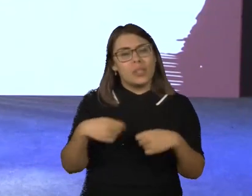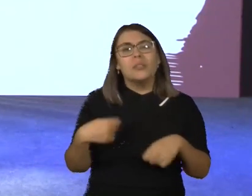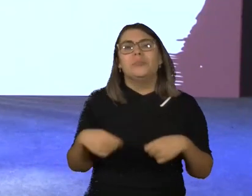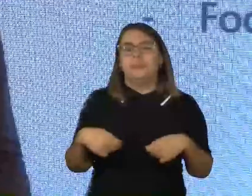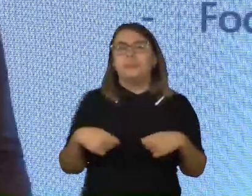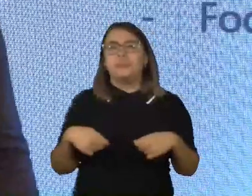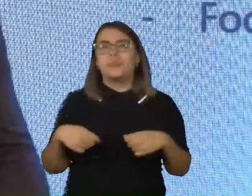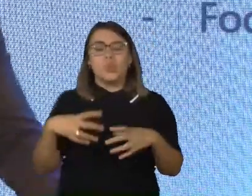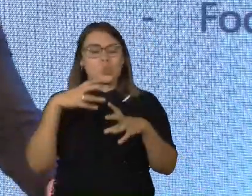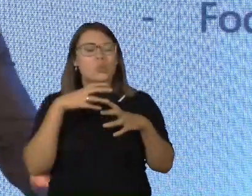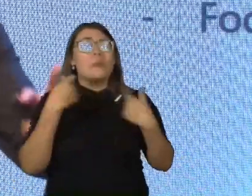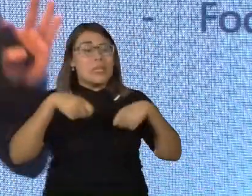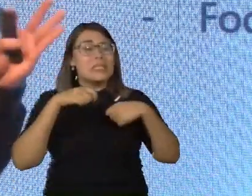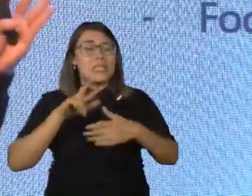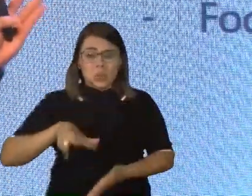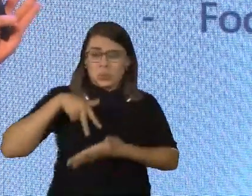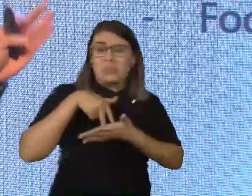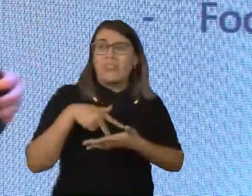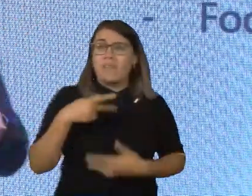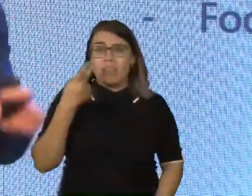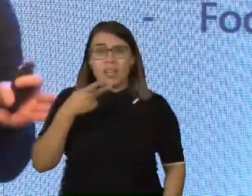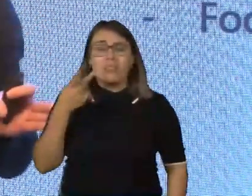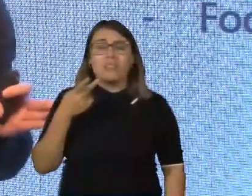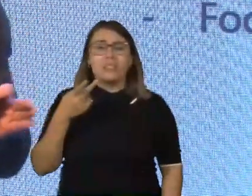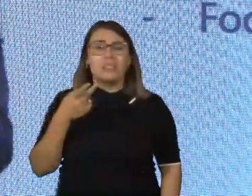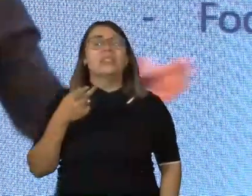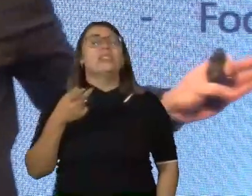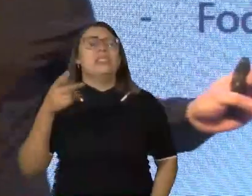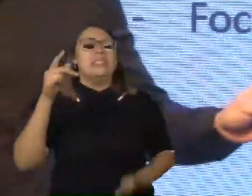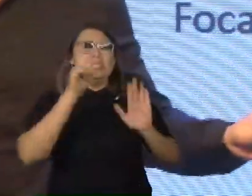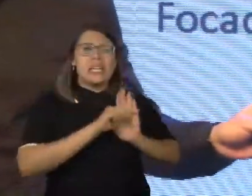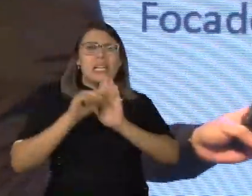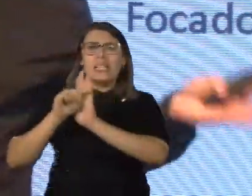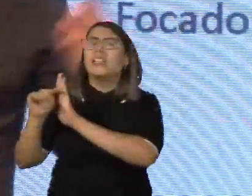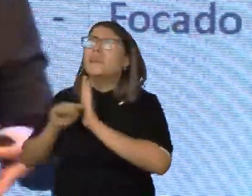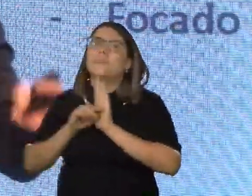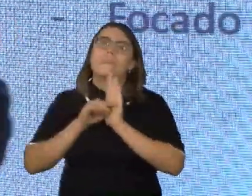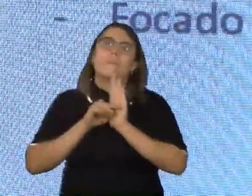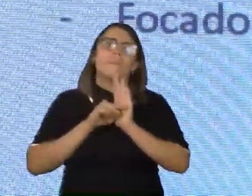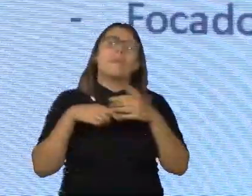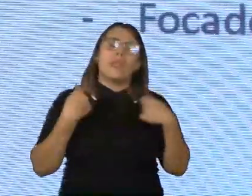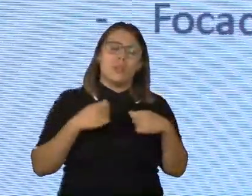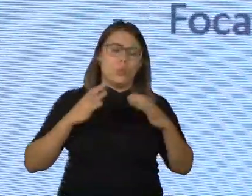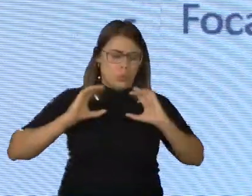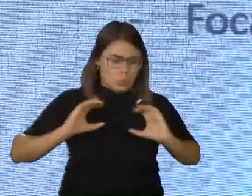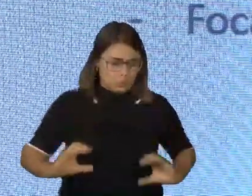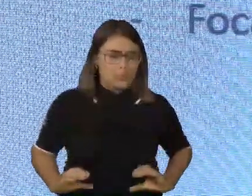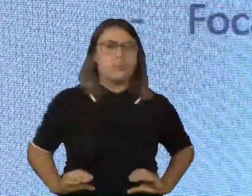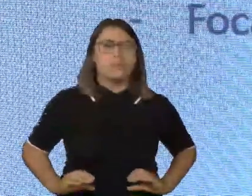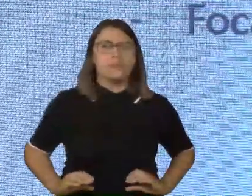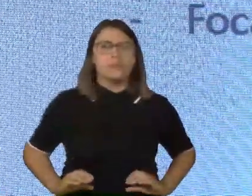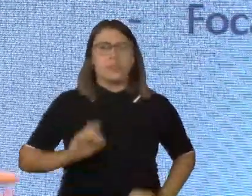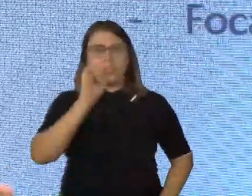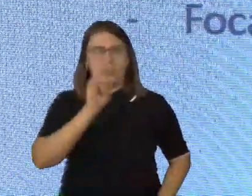que veio para somar, ele sempre vai se defender antes ou vai rejeitar ou vai ver isso como ataque. Isso é um comportamento, eu julgador,